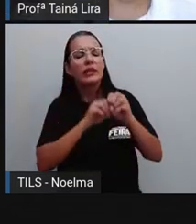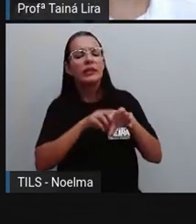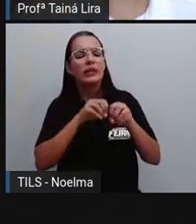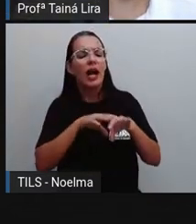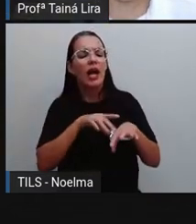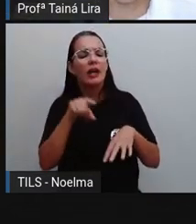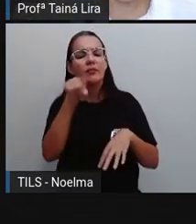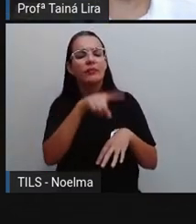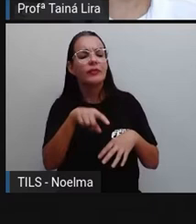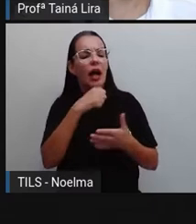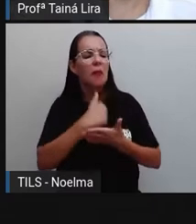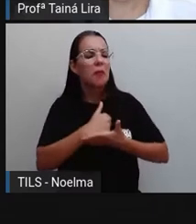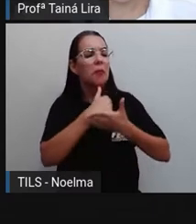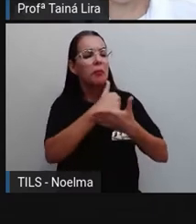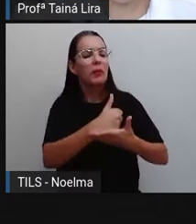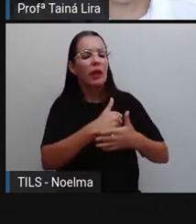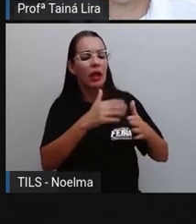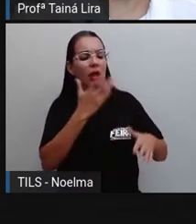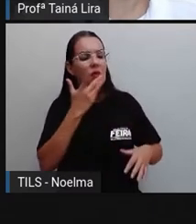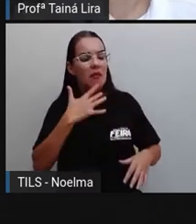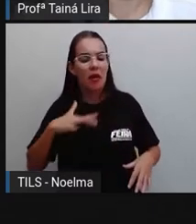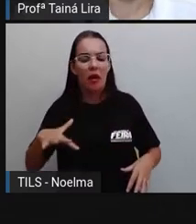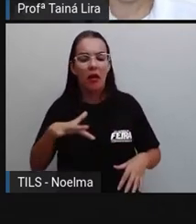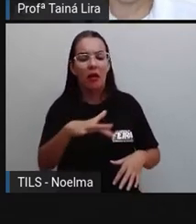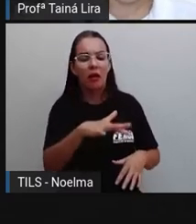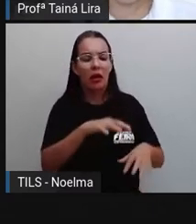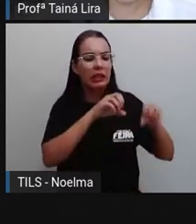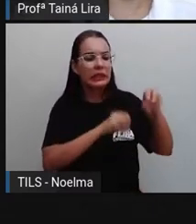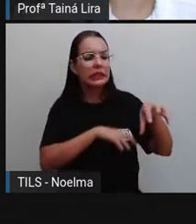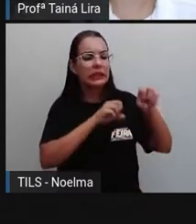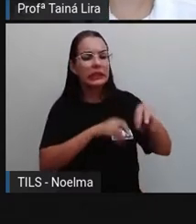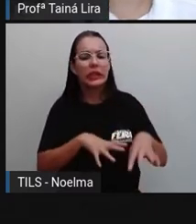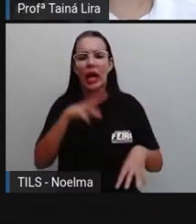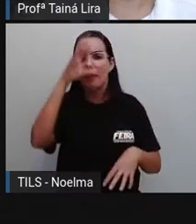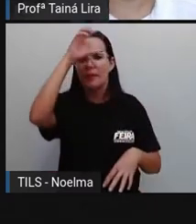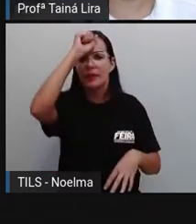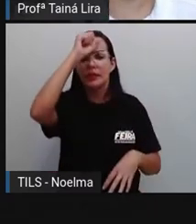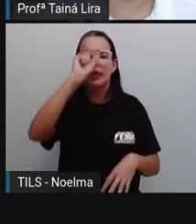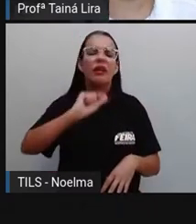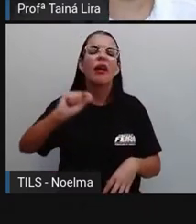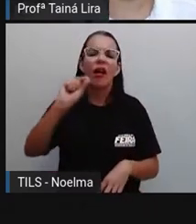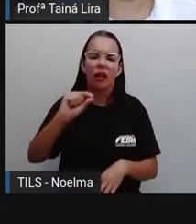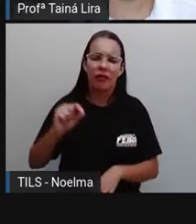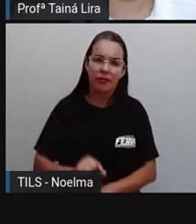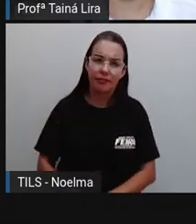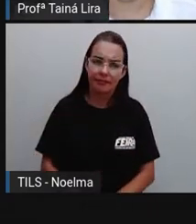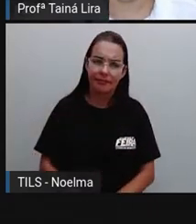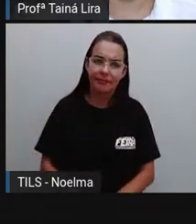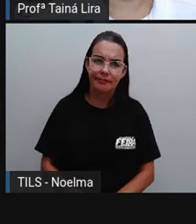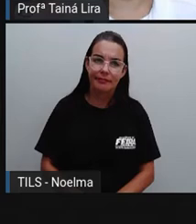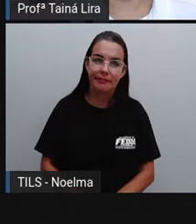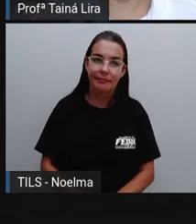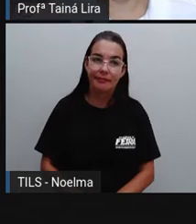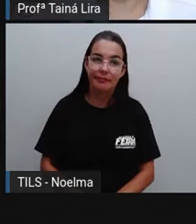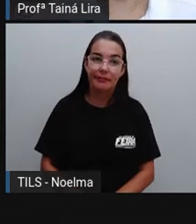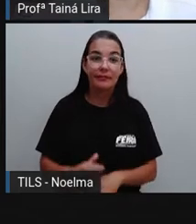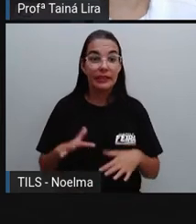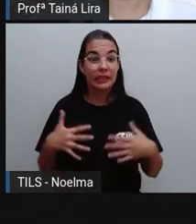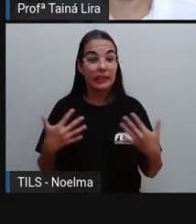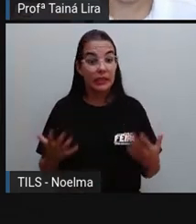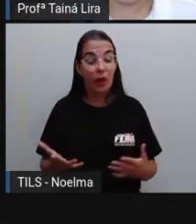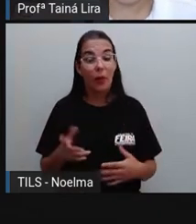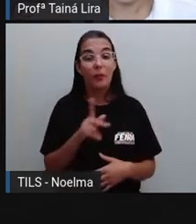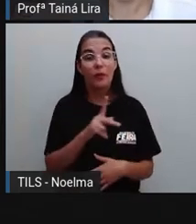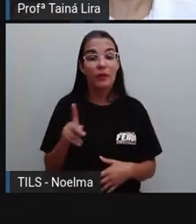escola auxiliar as crianças na aprendizagem? O professor existe